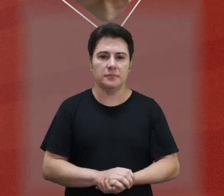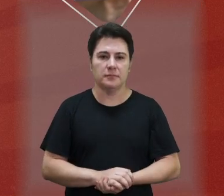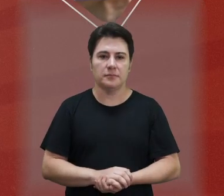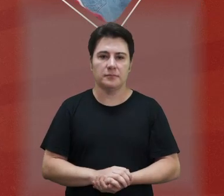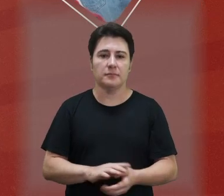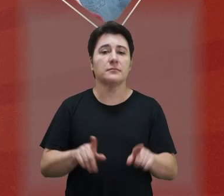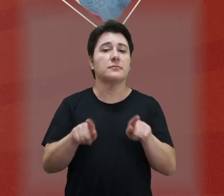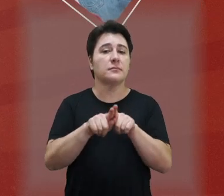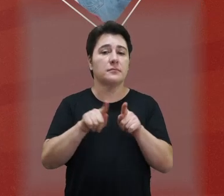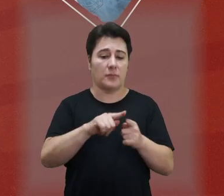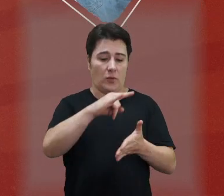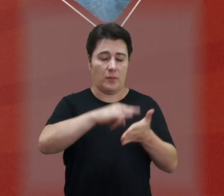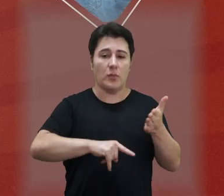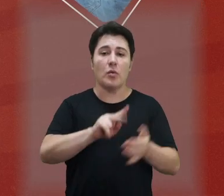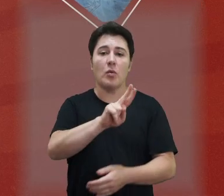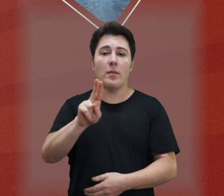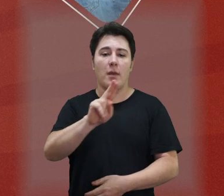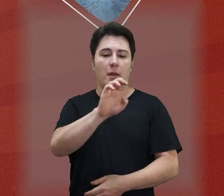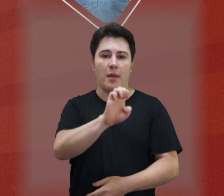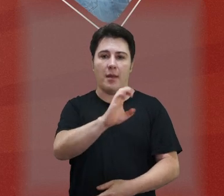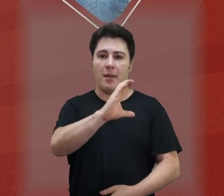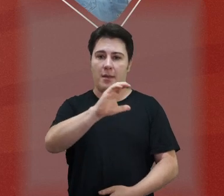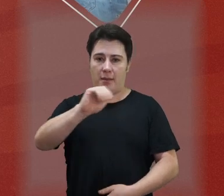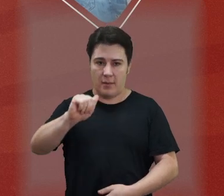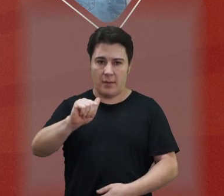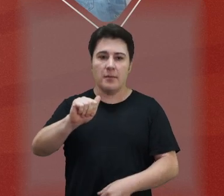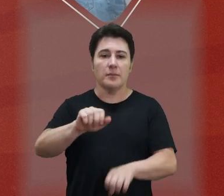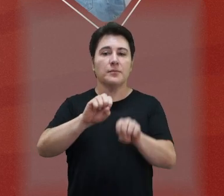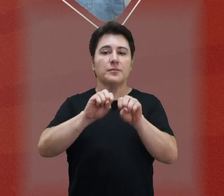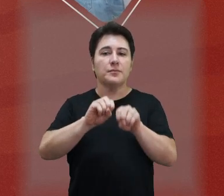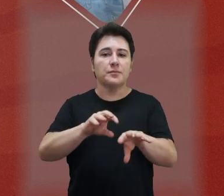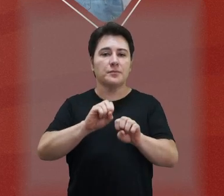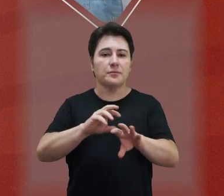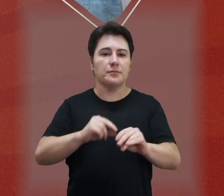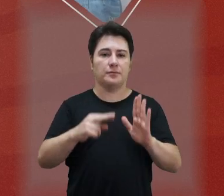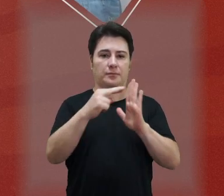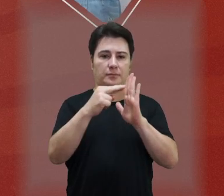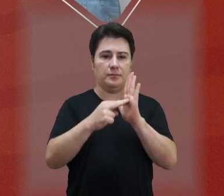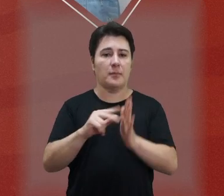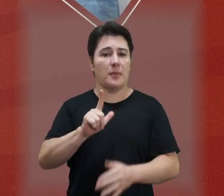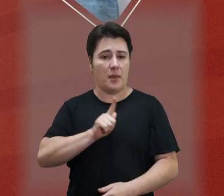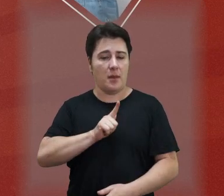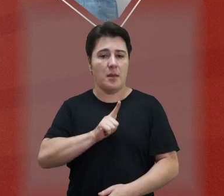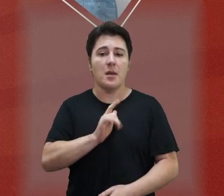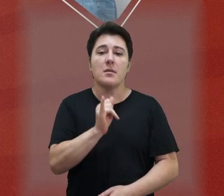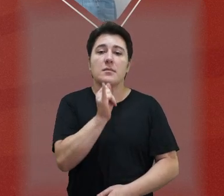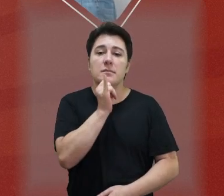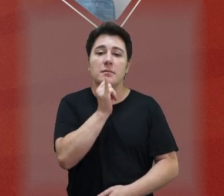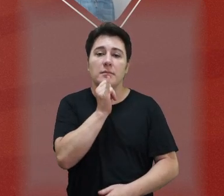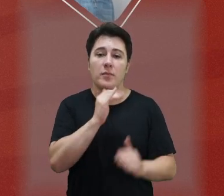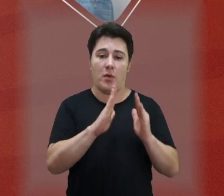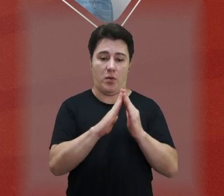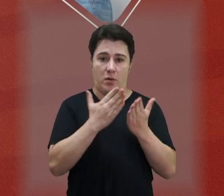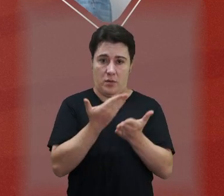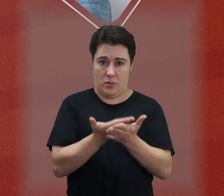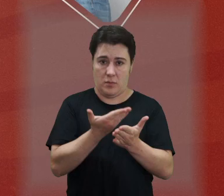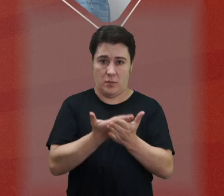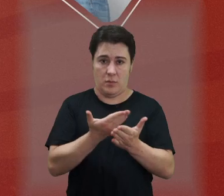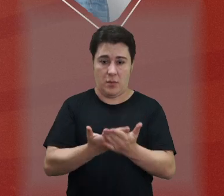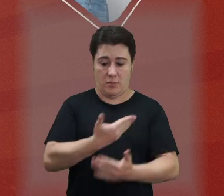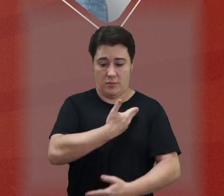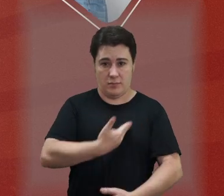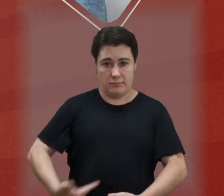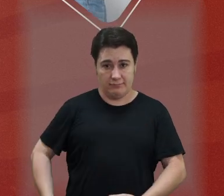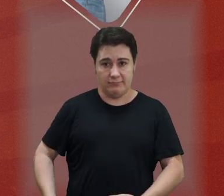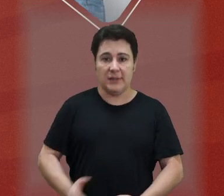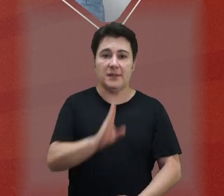Federal. O direito à educação para crianças e adolescentes também está declarado no Estatuto da Criança